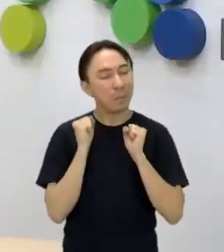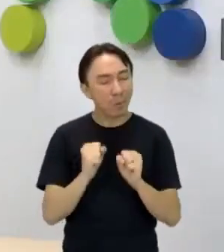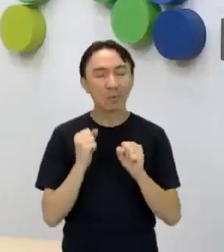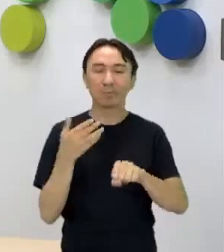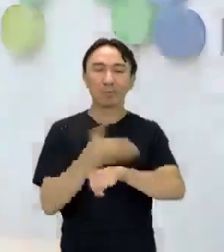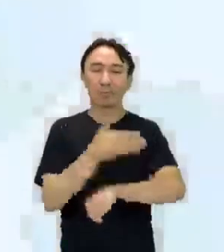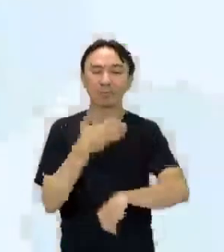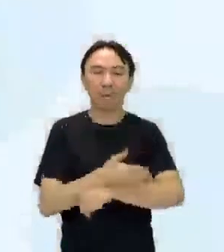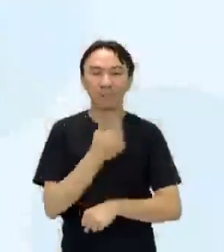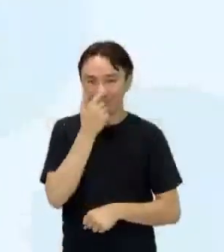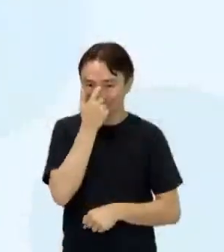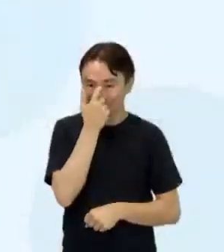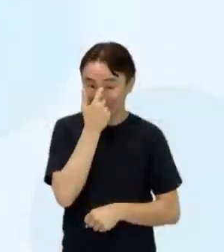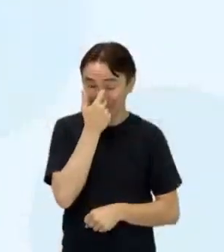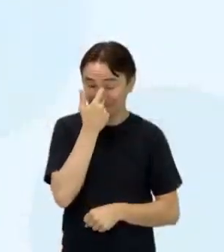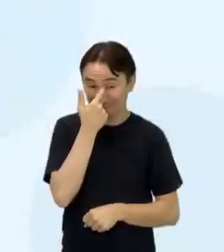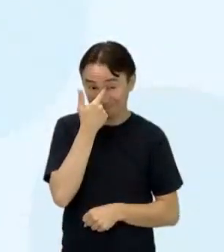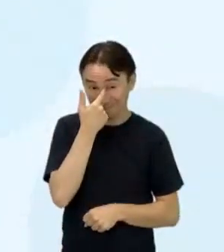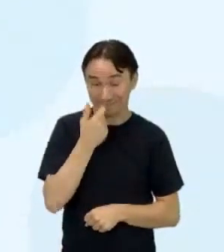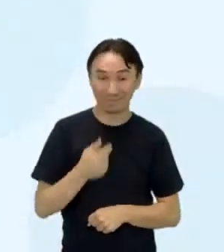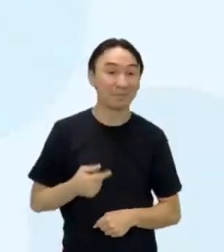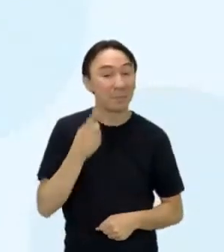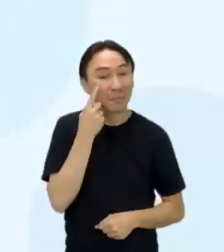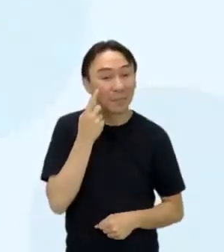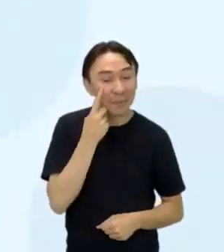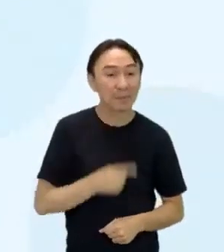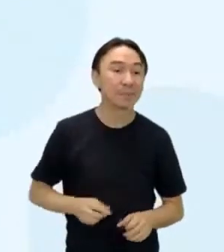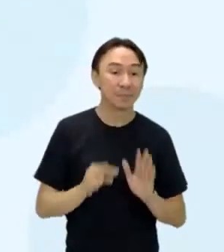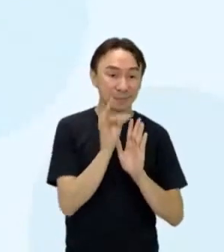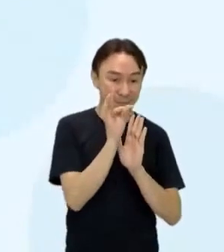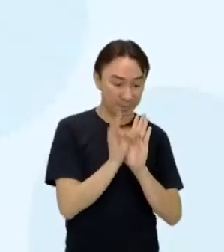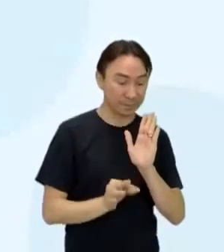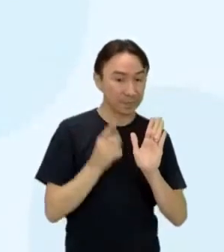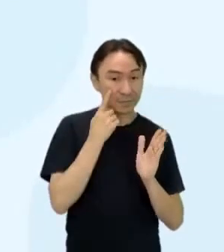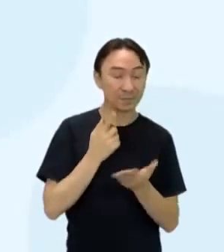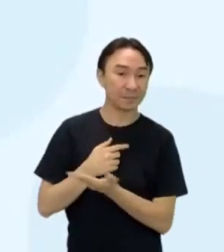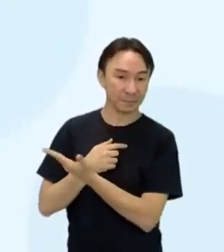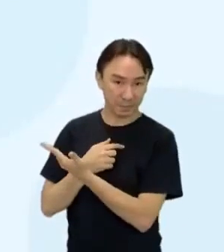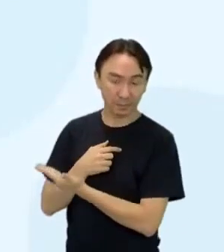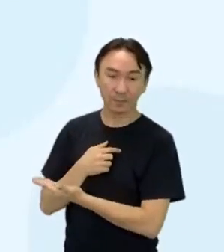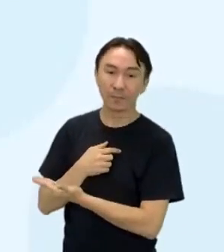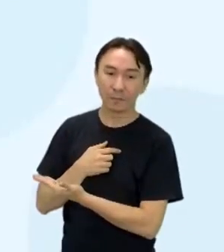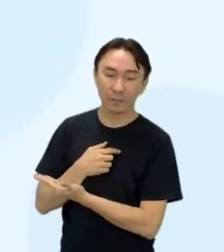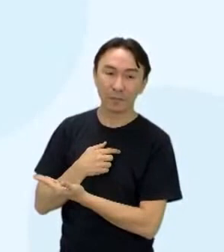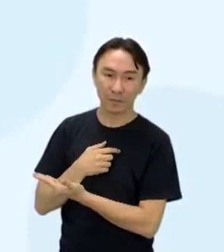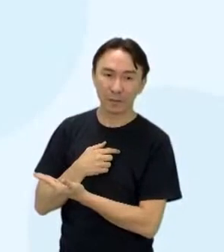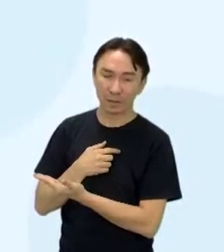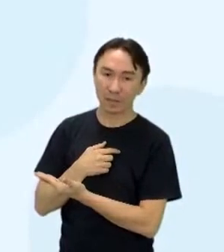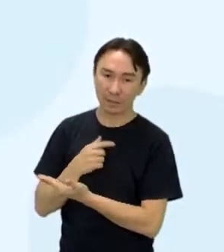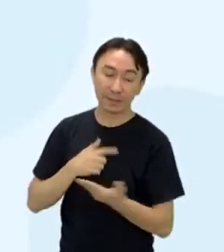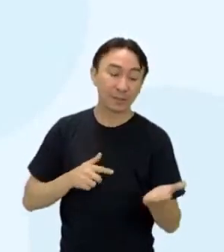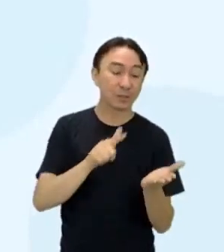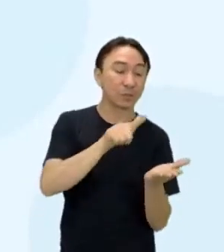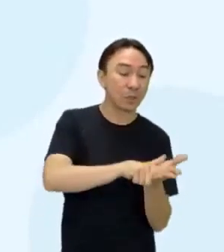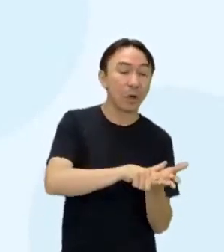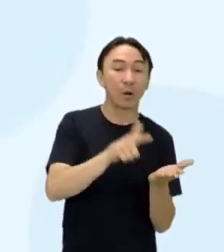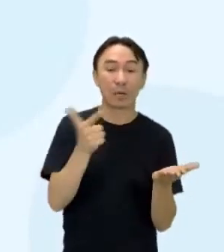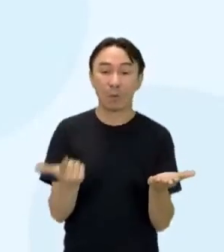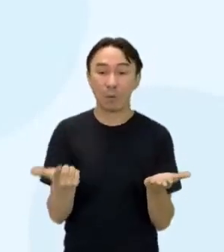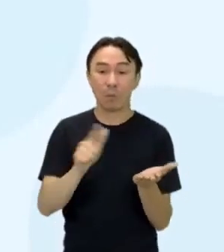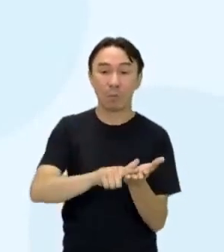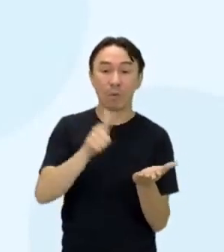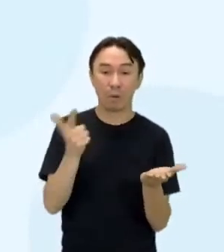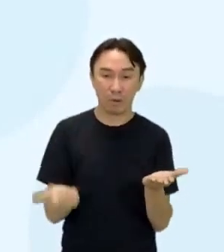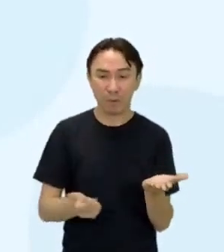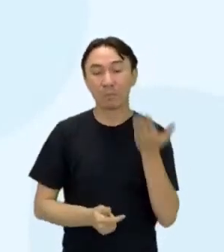então, está aí, ó. Observe o trecho grifado no texto abaixo. Eu peguei aí um recorte de jornal, na época quando foi lançada essa